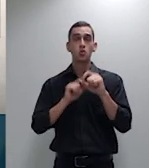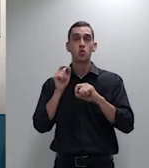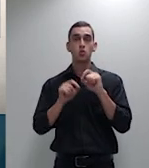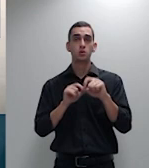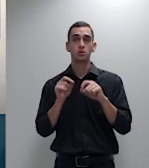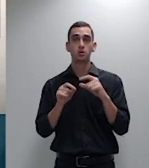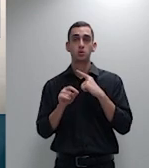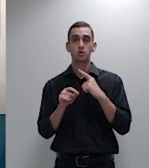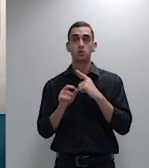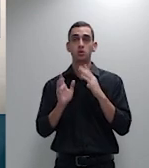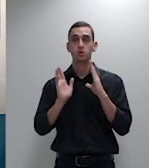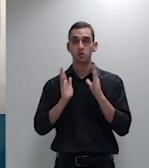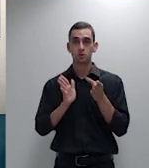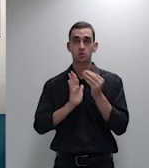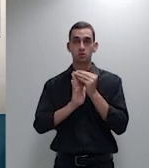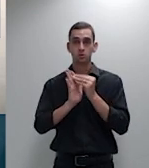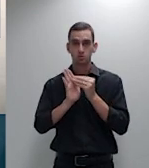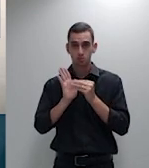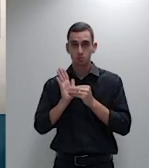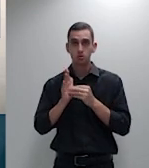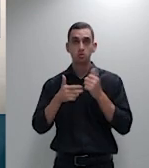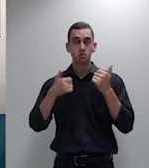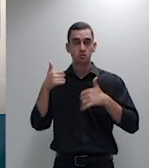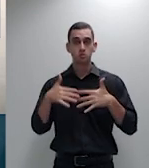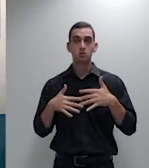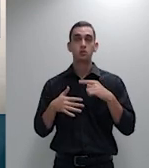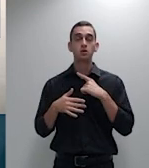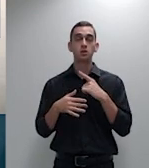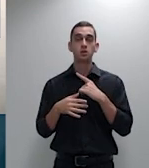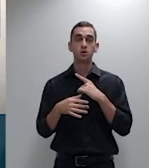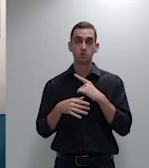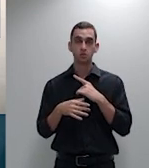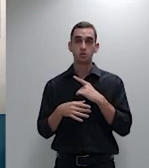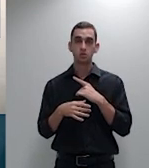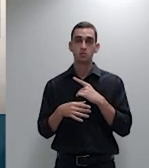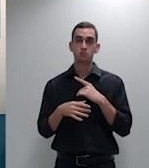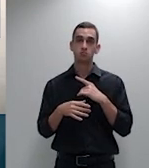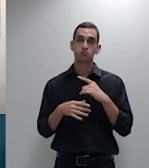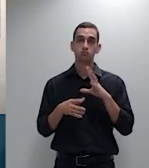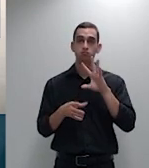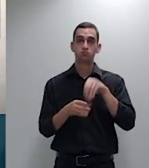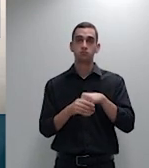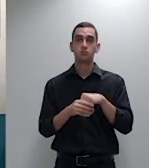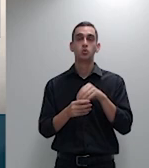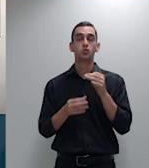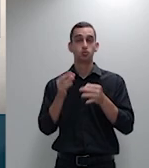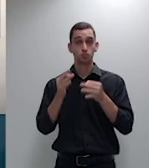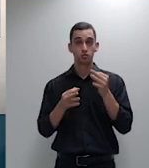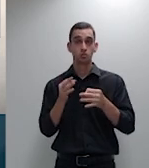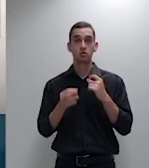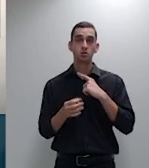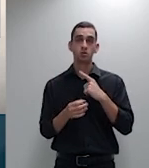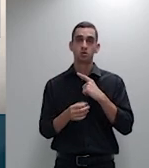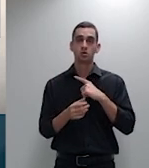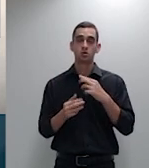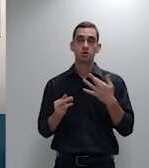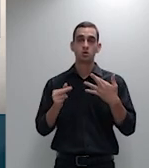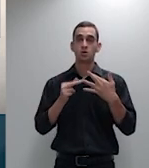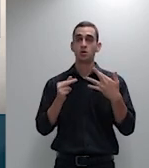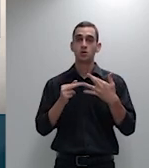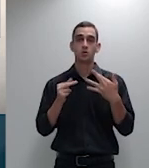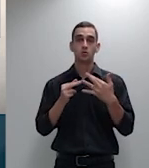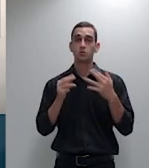iniciado manifestação no julgamento que foi interrompido do Recurso Extraordinário número 630